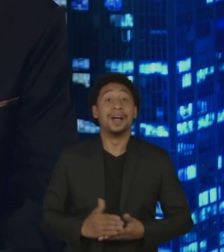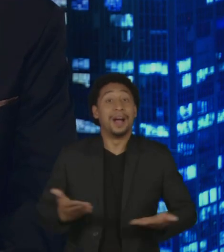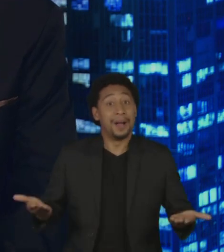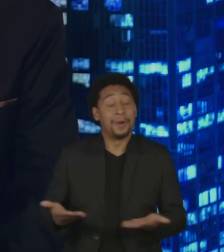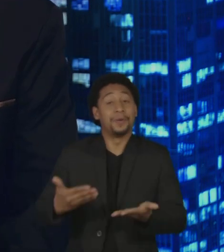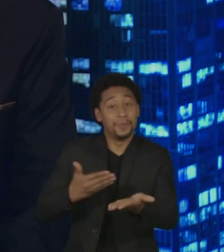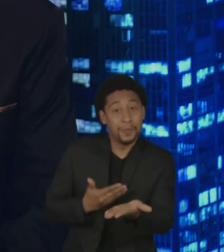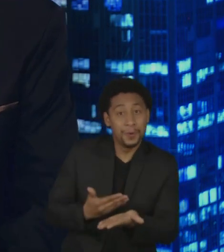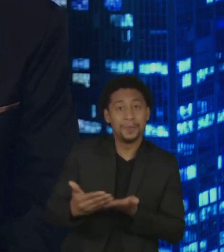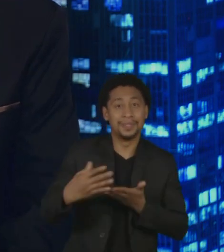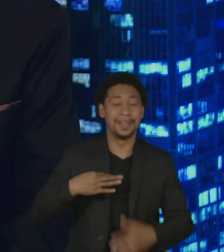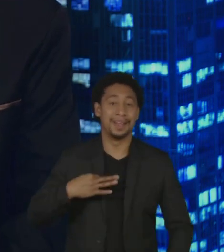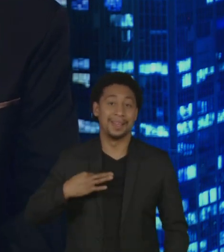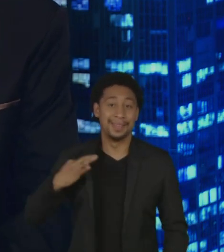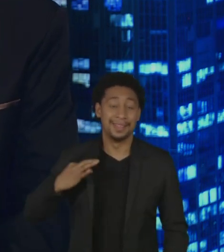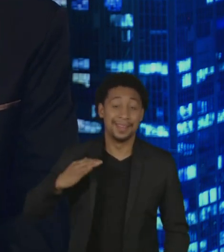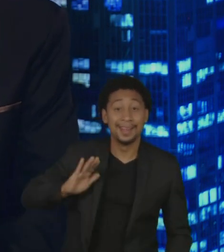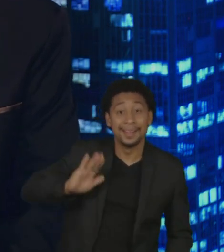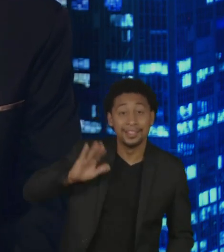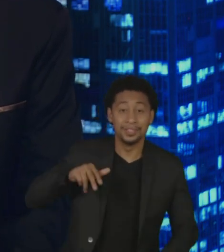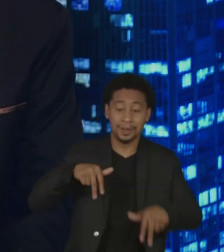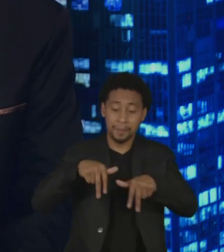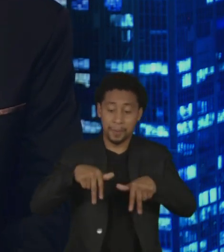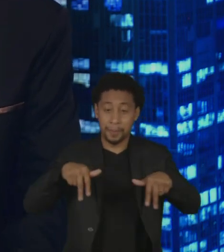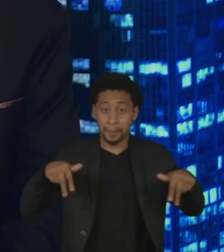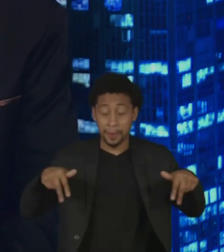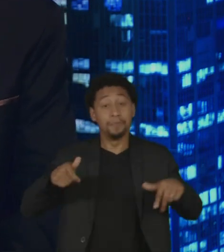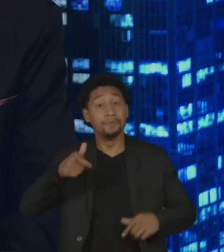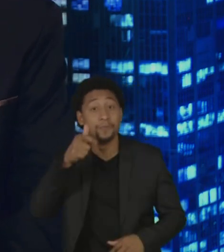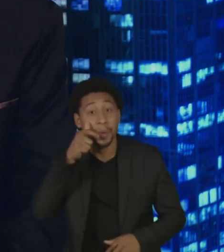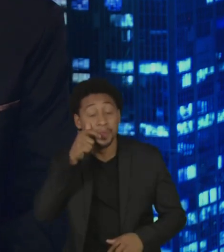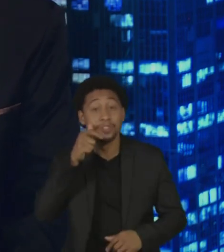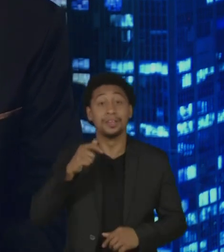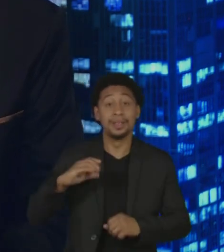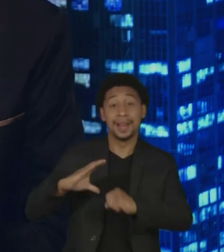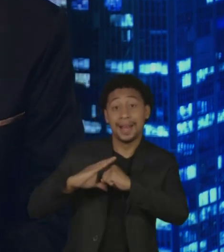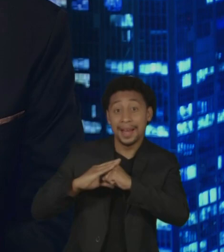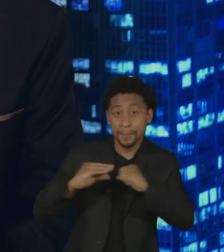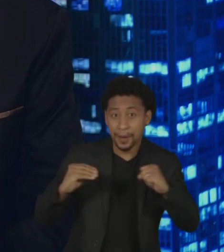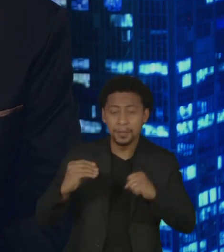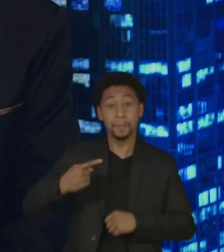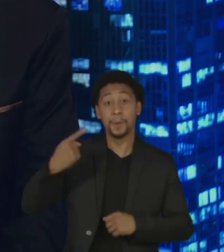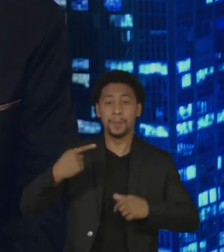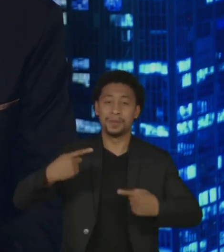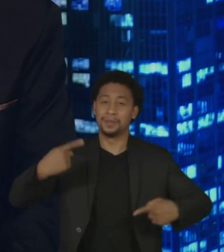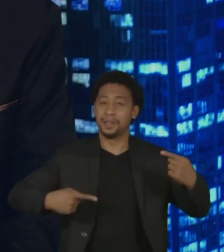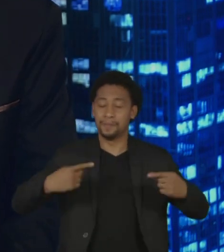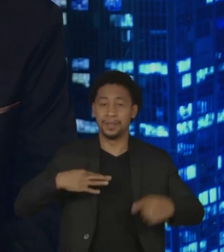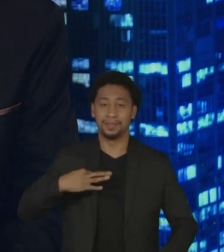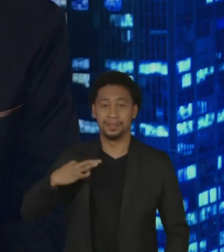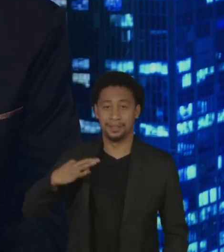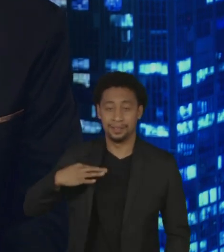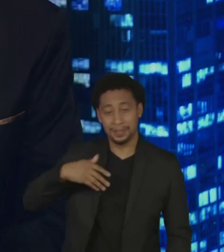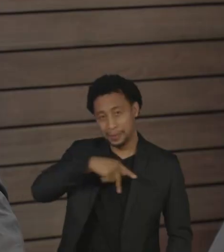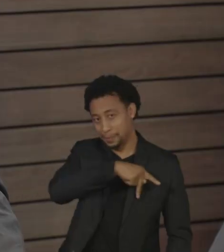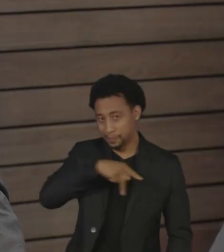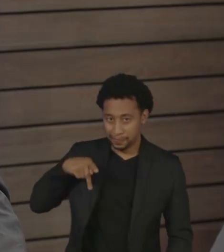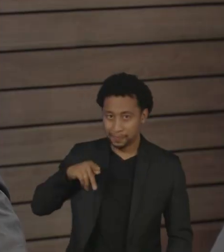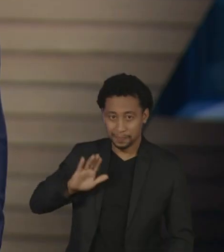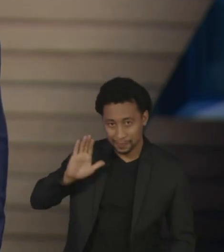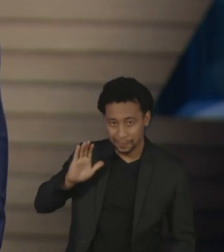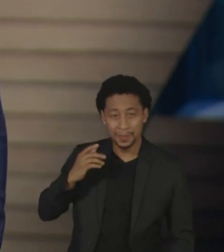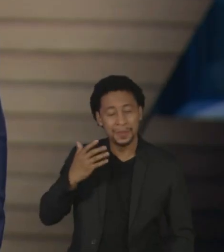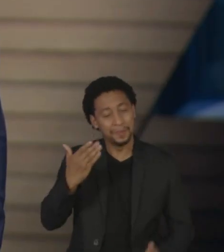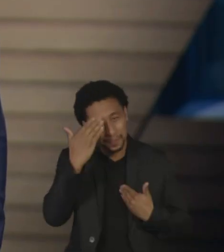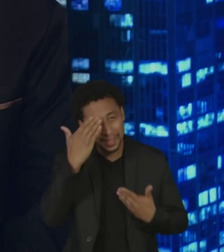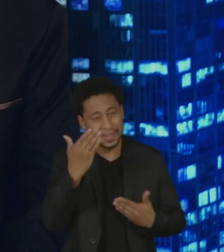Candidatos, nós vamos direto aos estúdios da Band acompanhar o primeiro debate entre os candidatos à presidência. Obrigado, Sakamoto. Obrigado, Felipe.